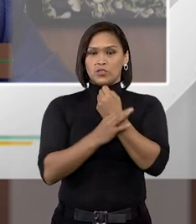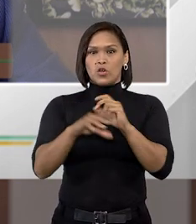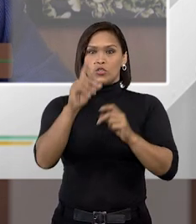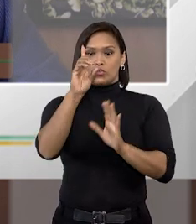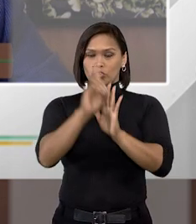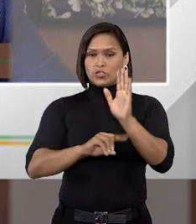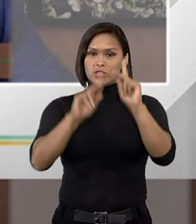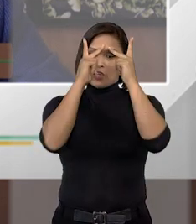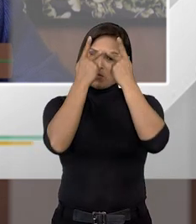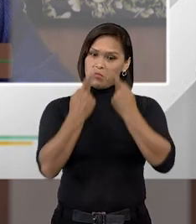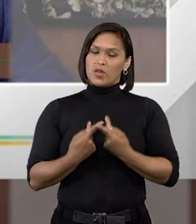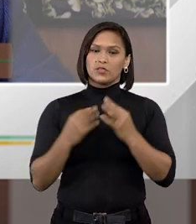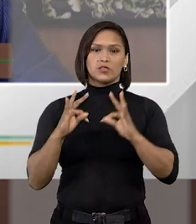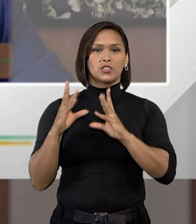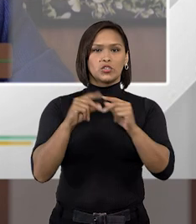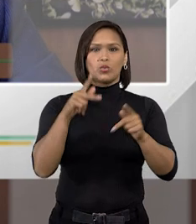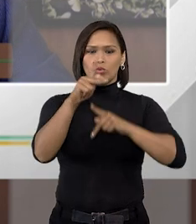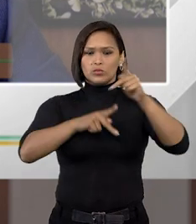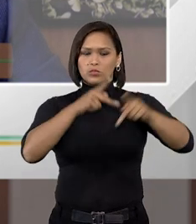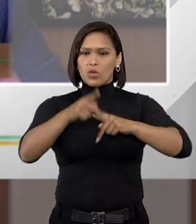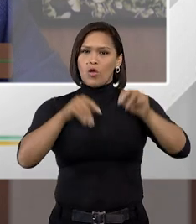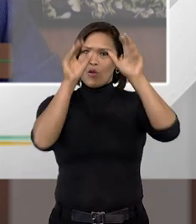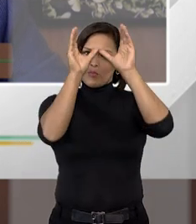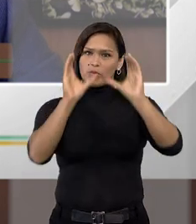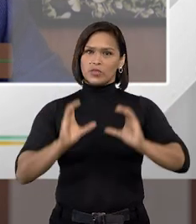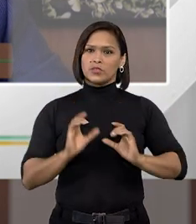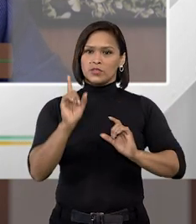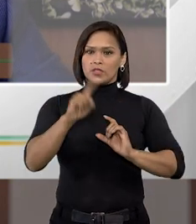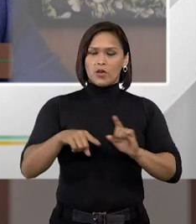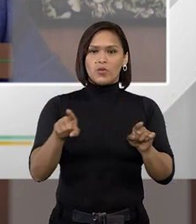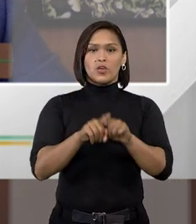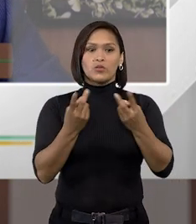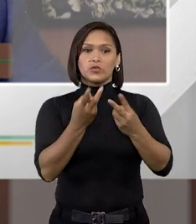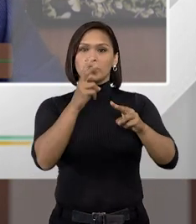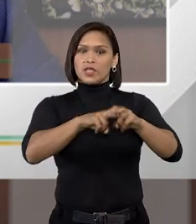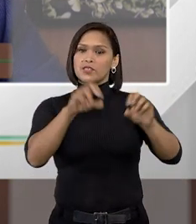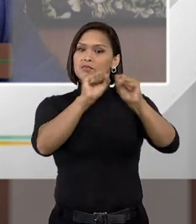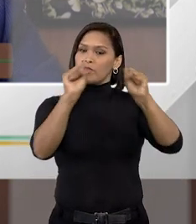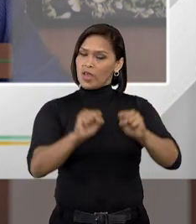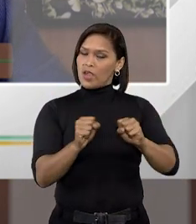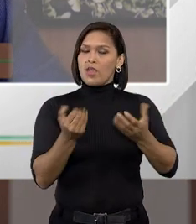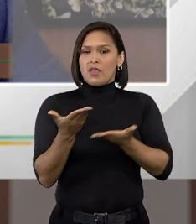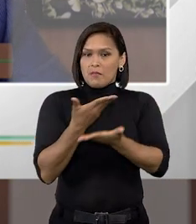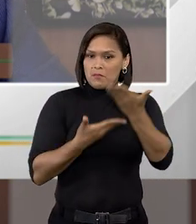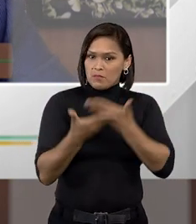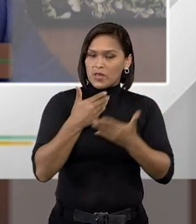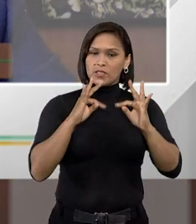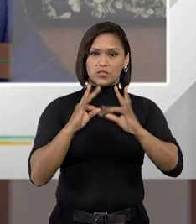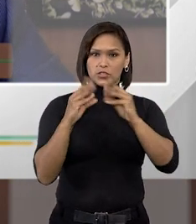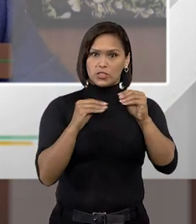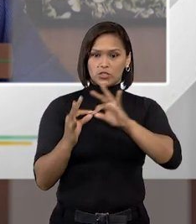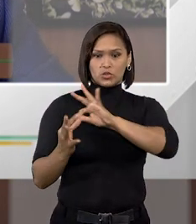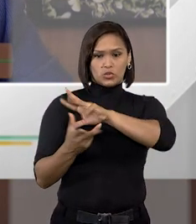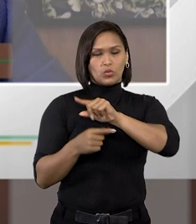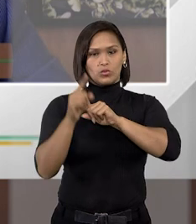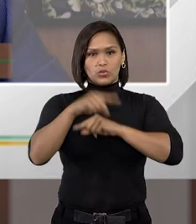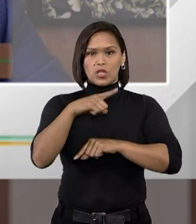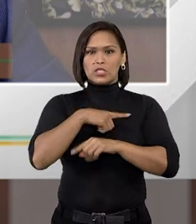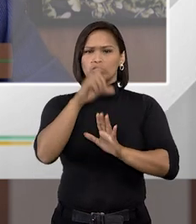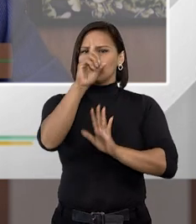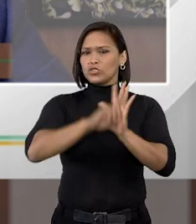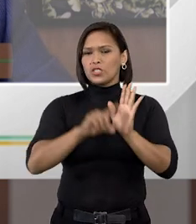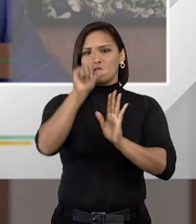direitos básicos a todos os cidadãos. E os encarcerados fazem parte desse todo. Eles não têm